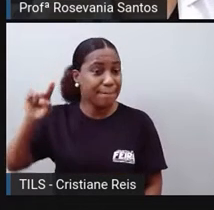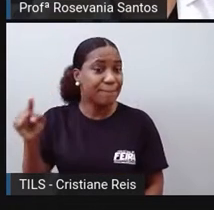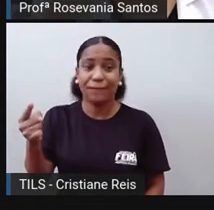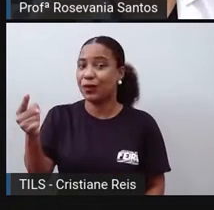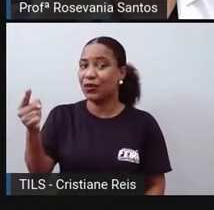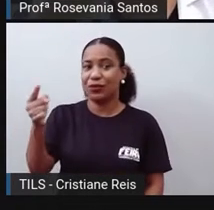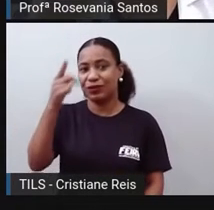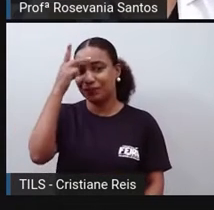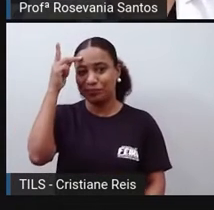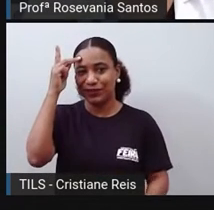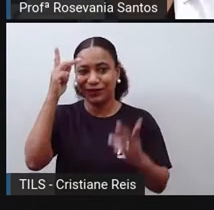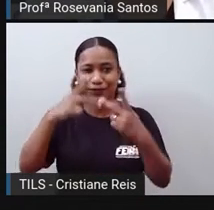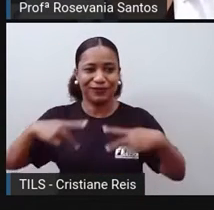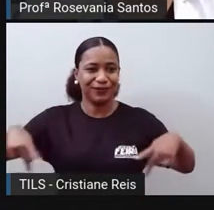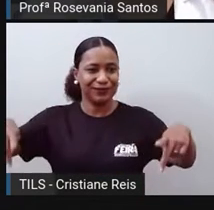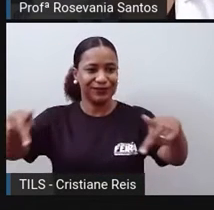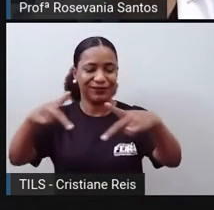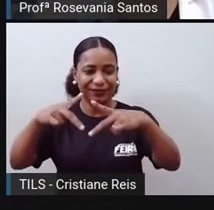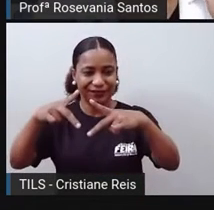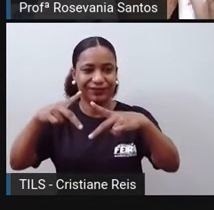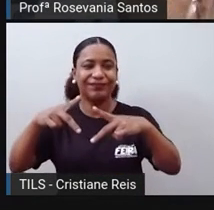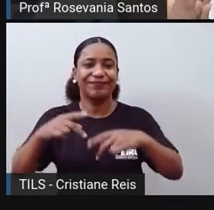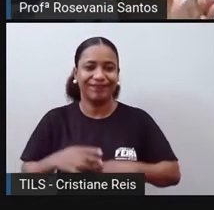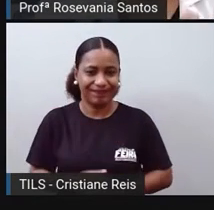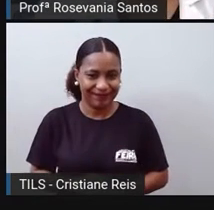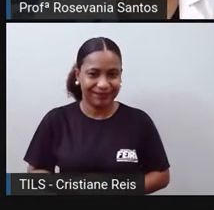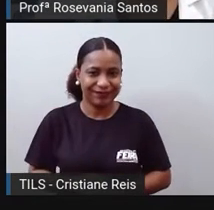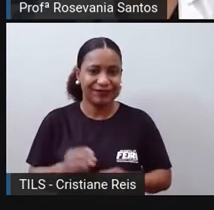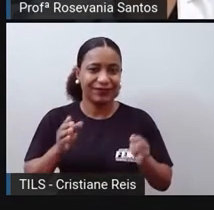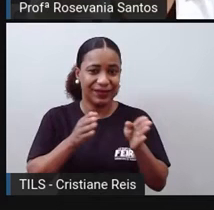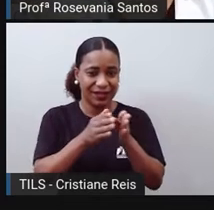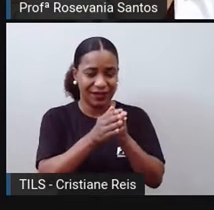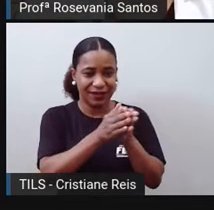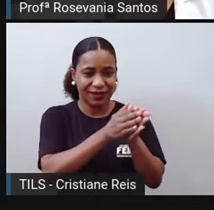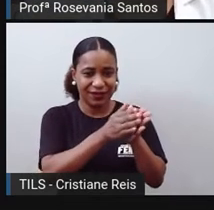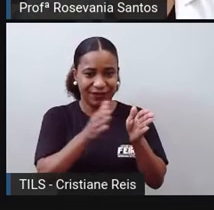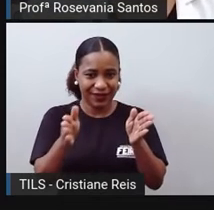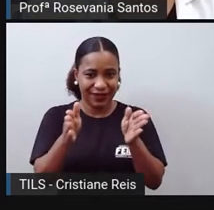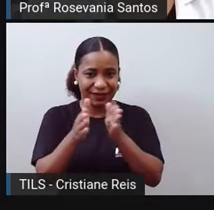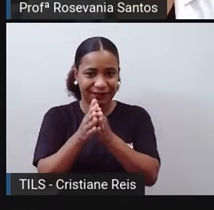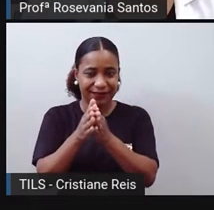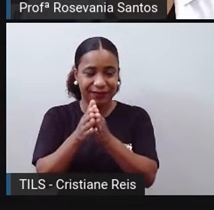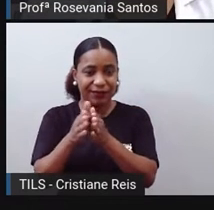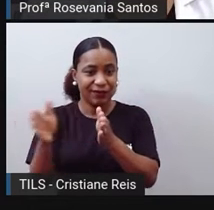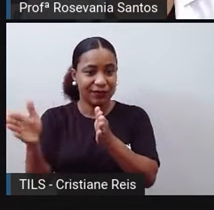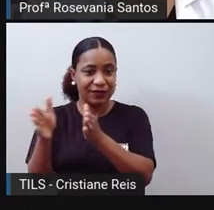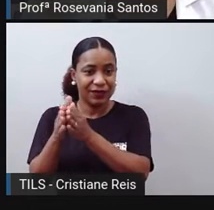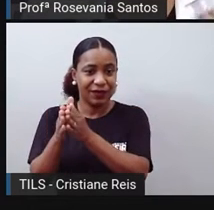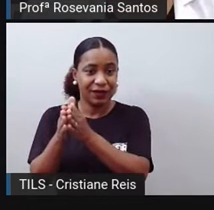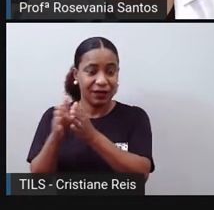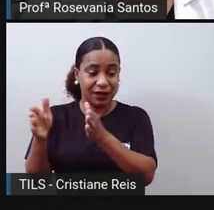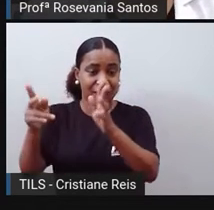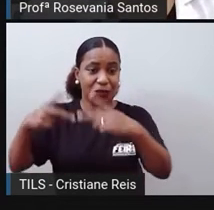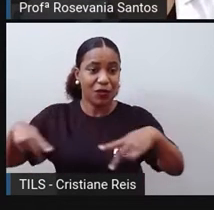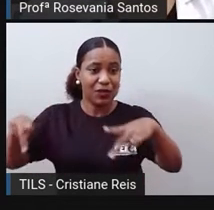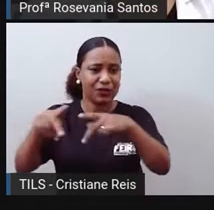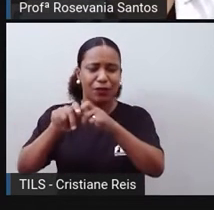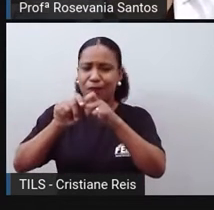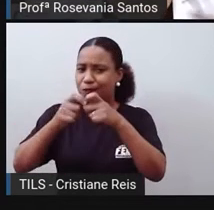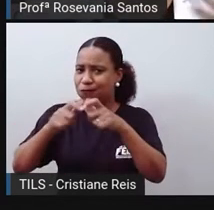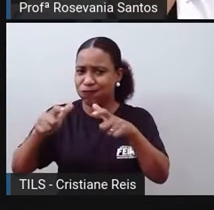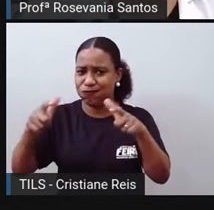significativo, cada vez um período, Um intervalo menor e o aumento da população sempre, né? Chegando.